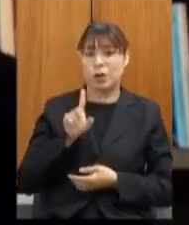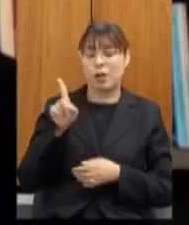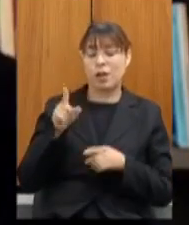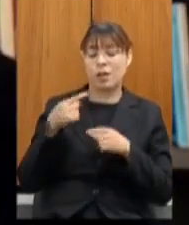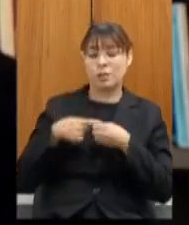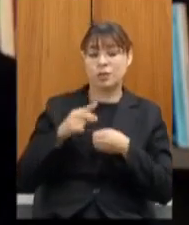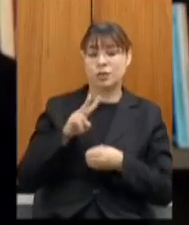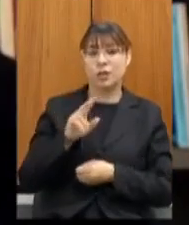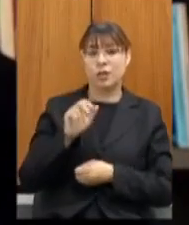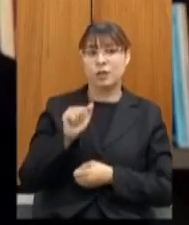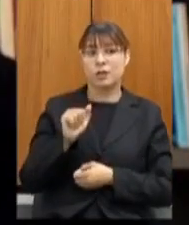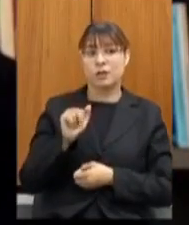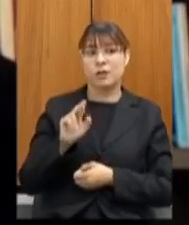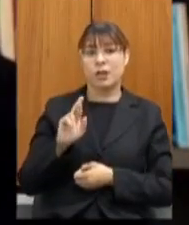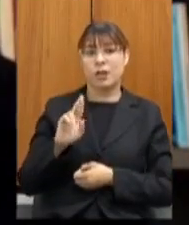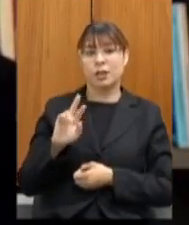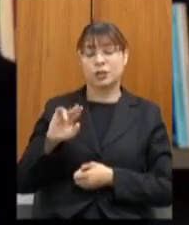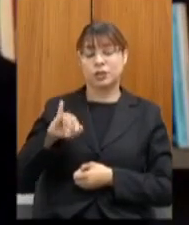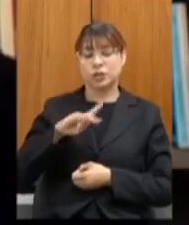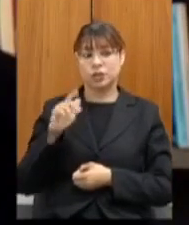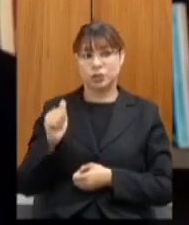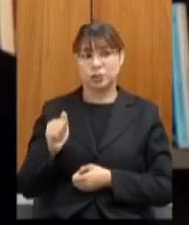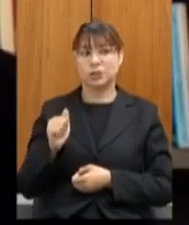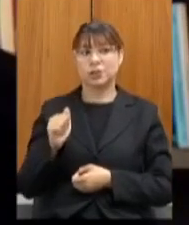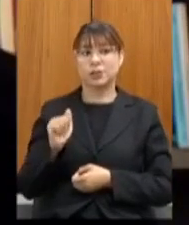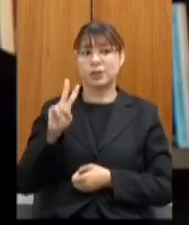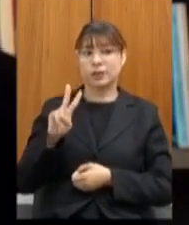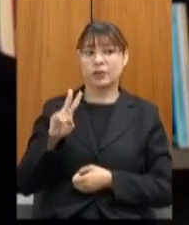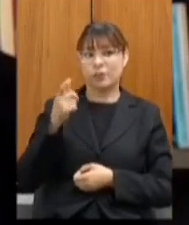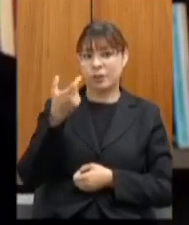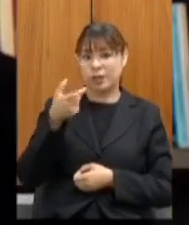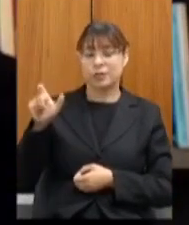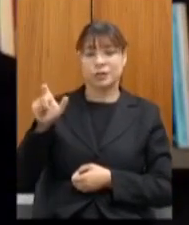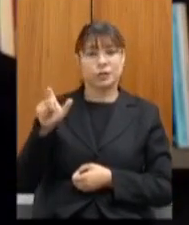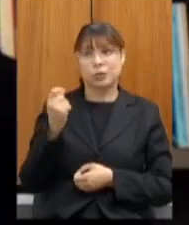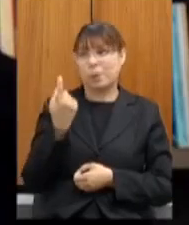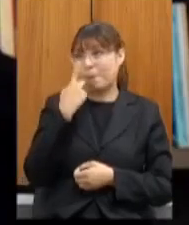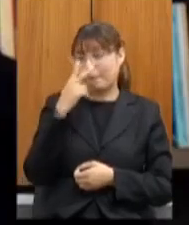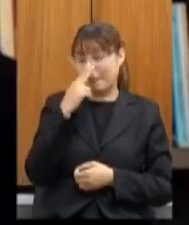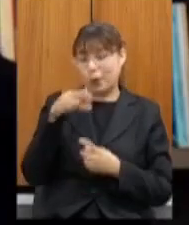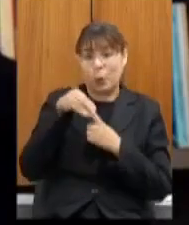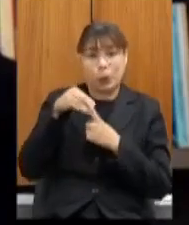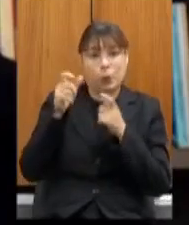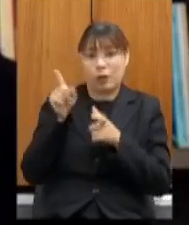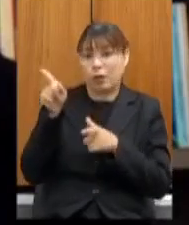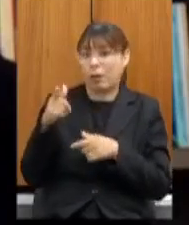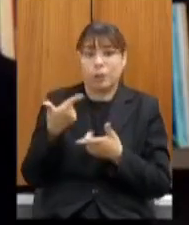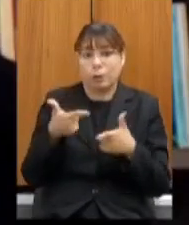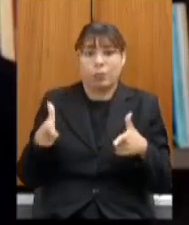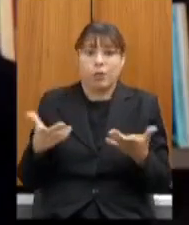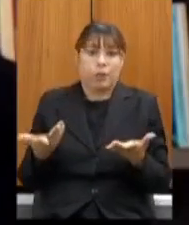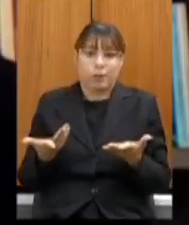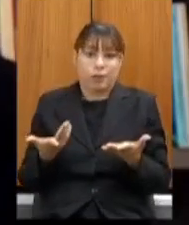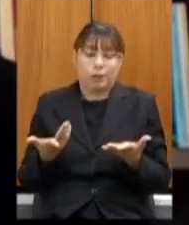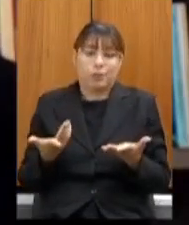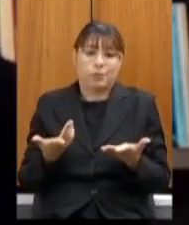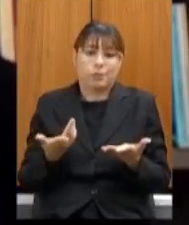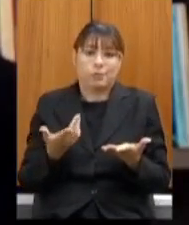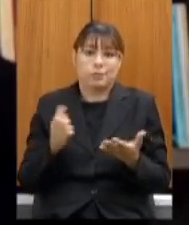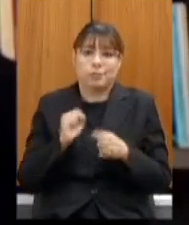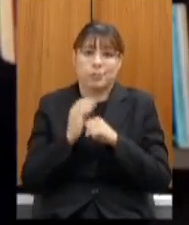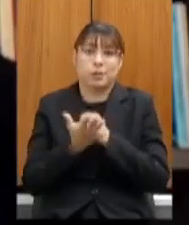exatamente na minha cidade pra minha surpresa ontem eu recebo a notícia que o prefeito dos